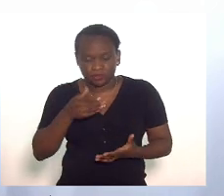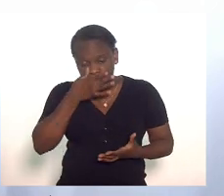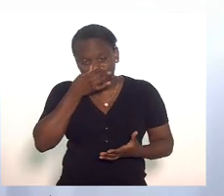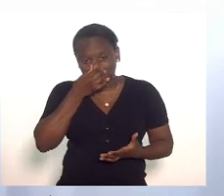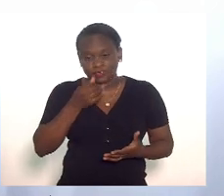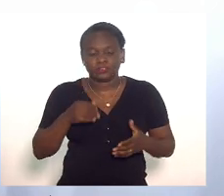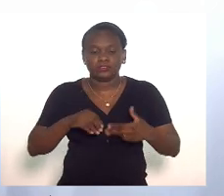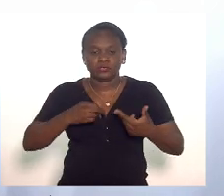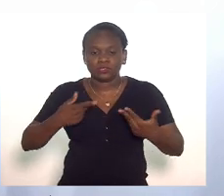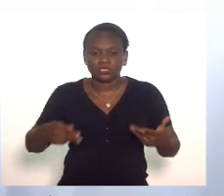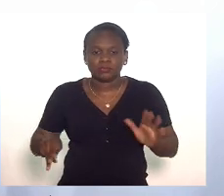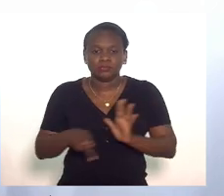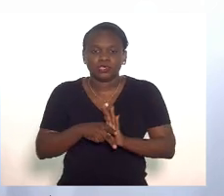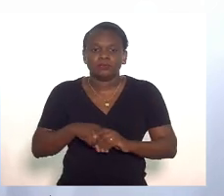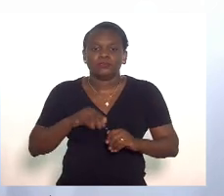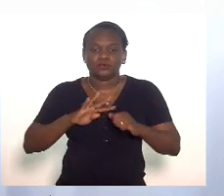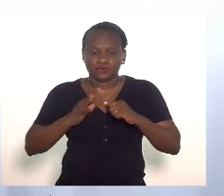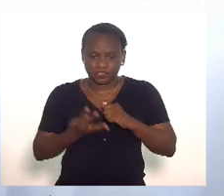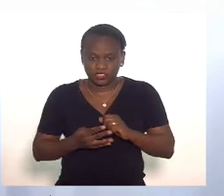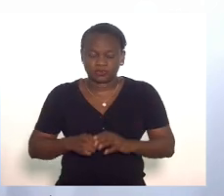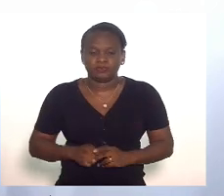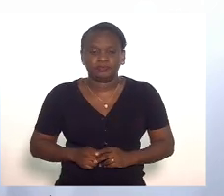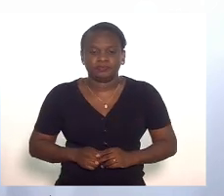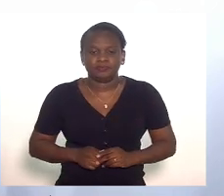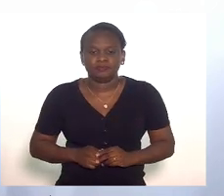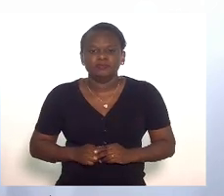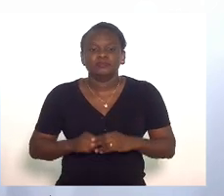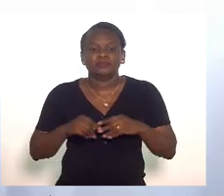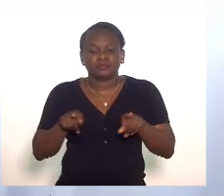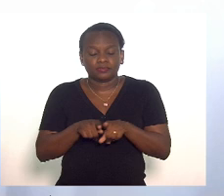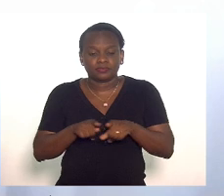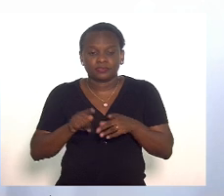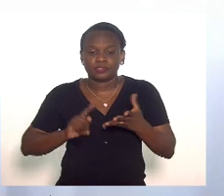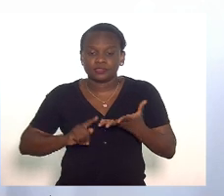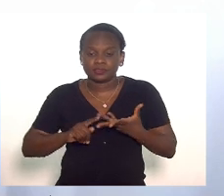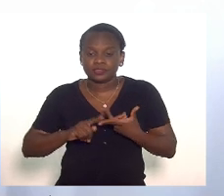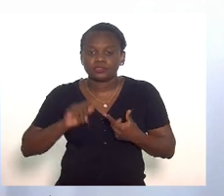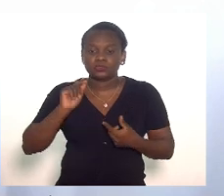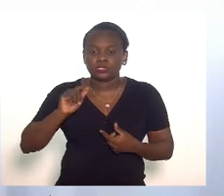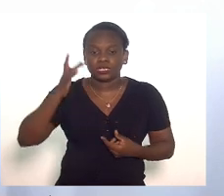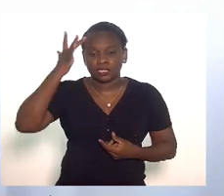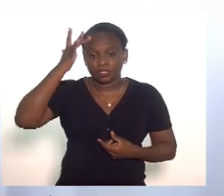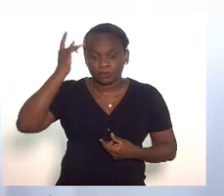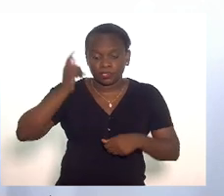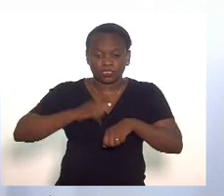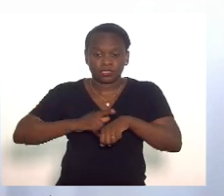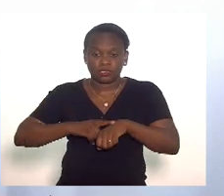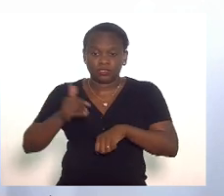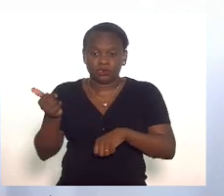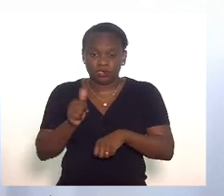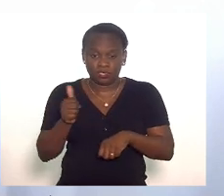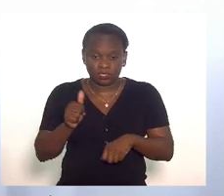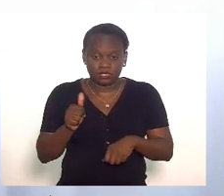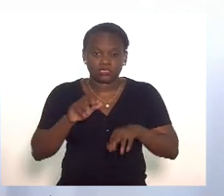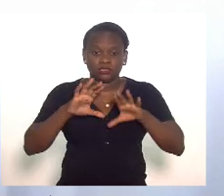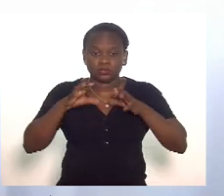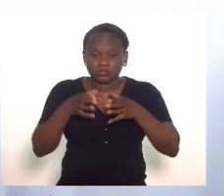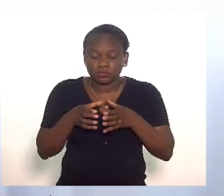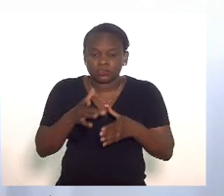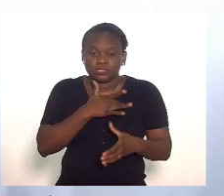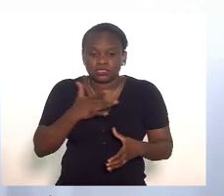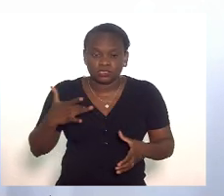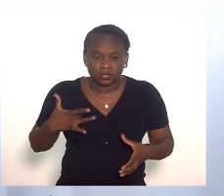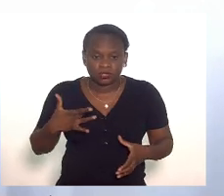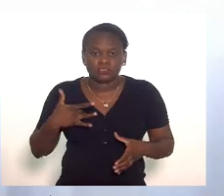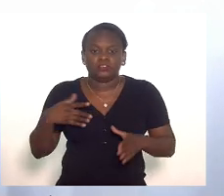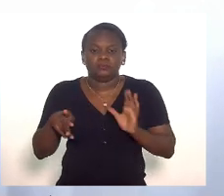questões relativas a covid-19 e pontuar que amanhã às 11 horas da manhã a comissão de saúde